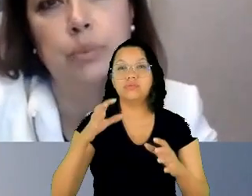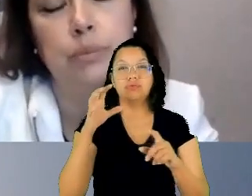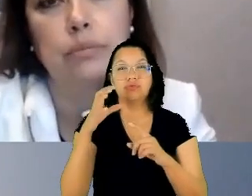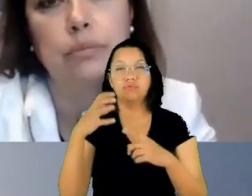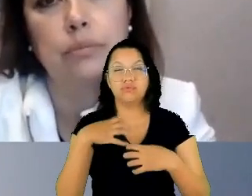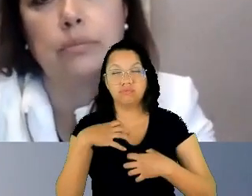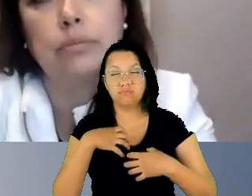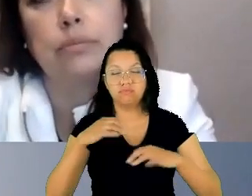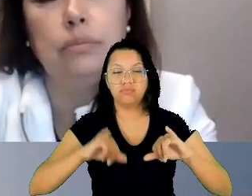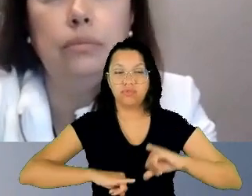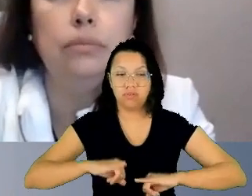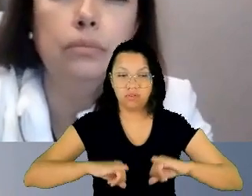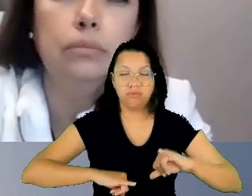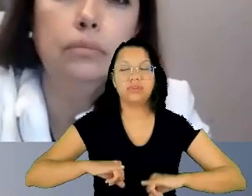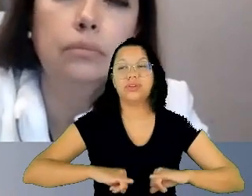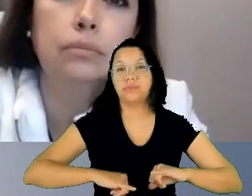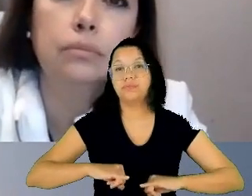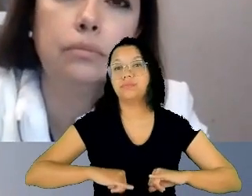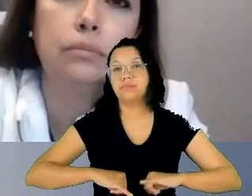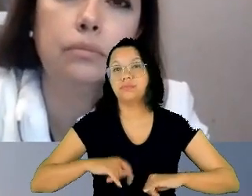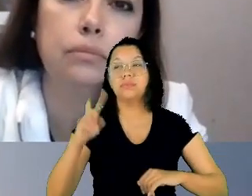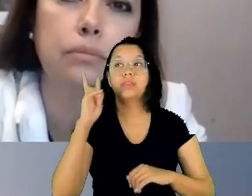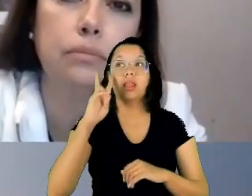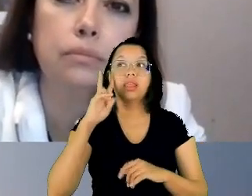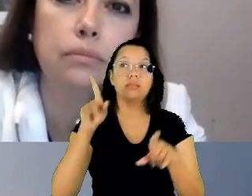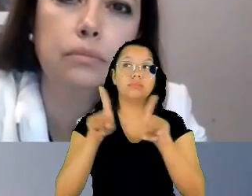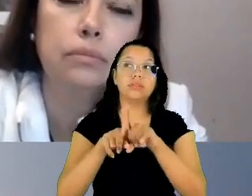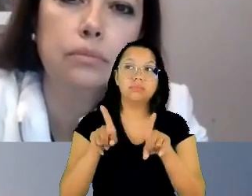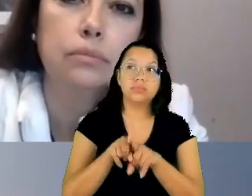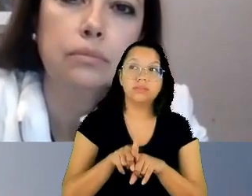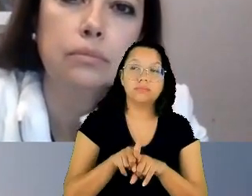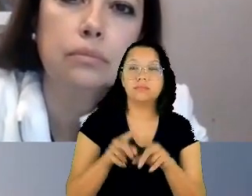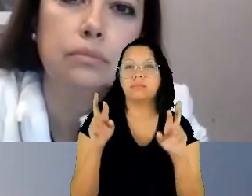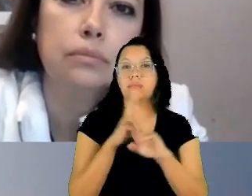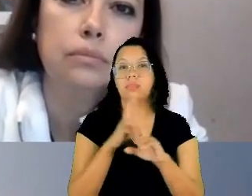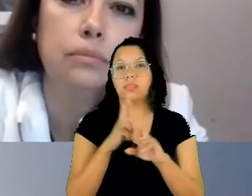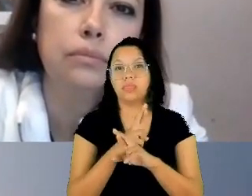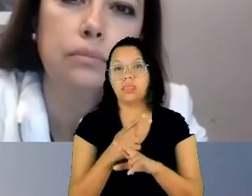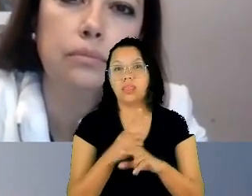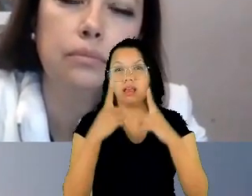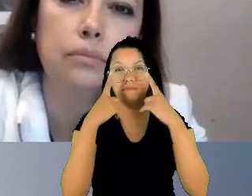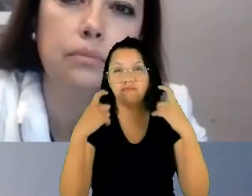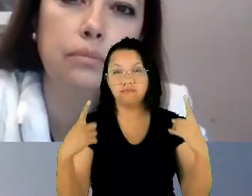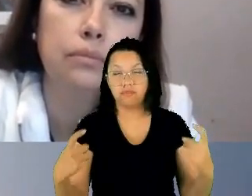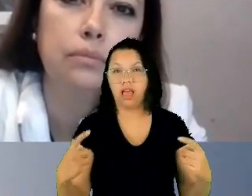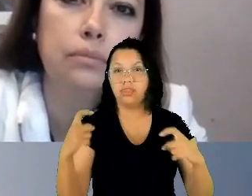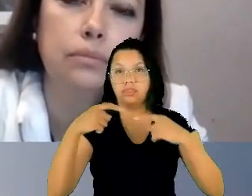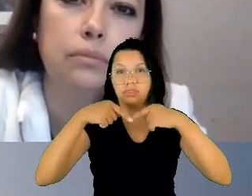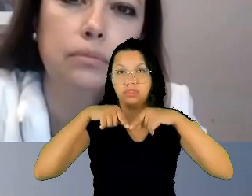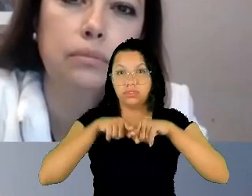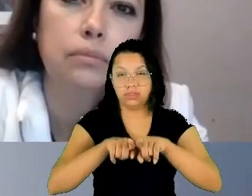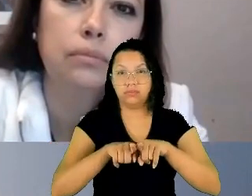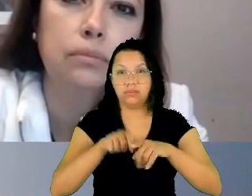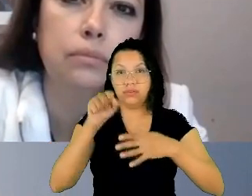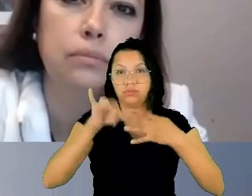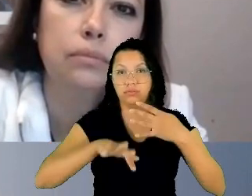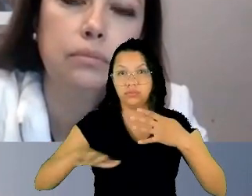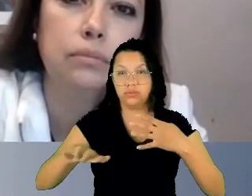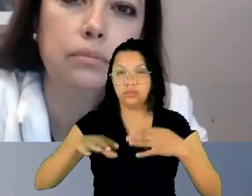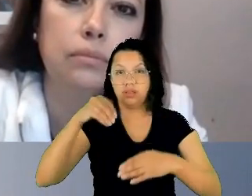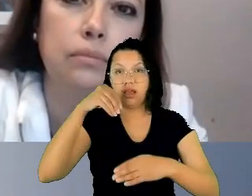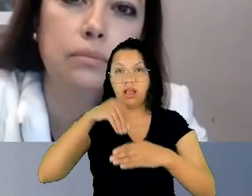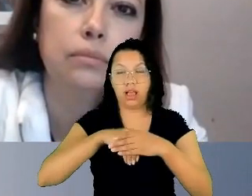no que se refere à violência sexual, que a jurisprudência da corte intra-americana é bastante precisa